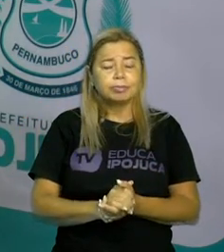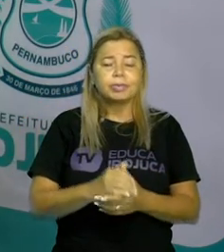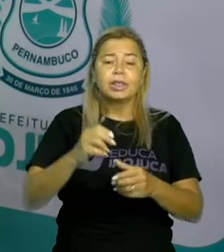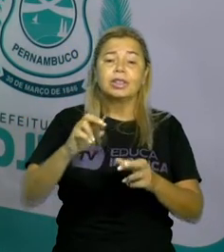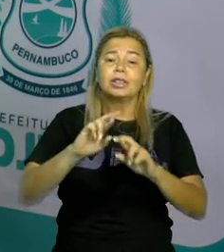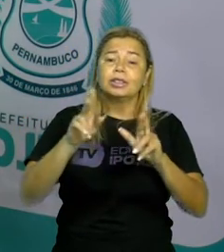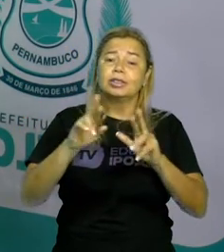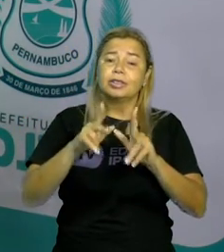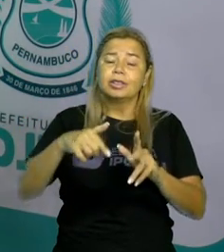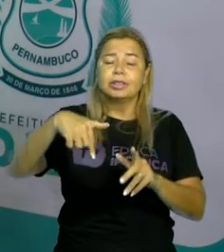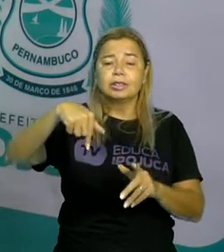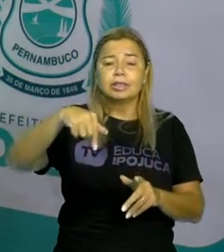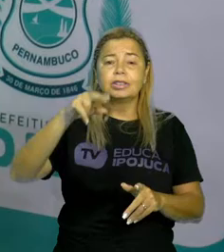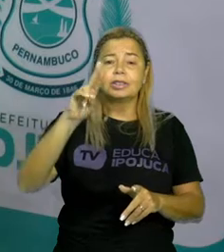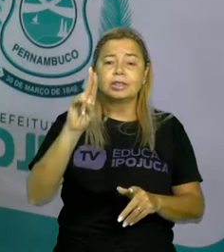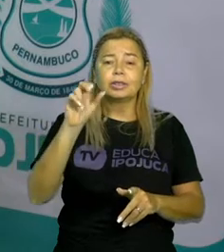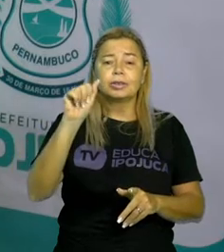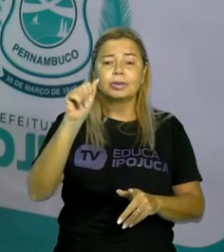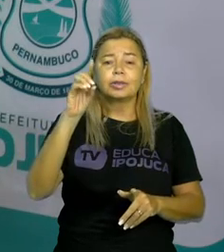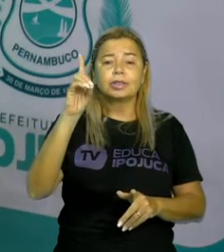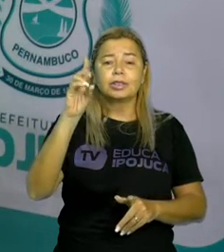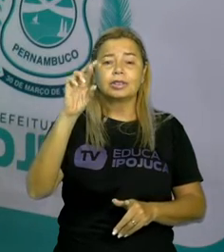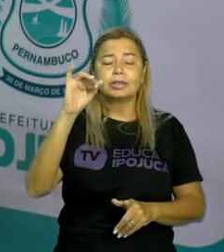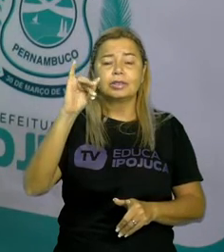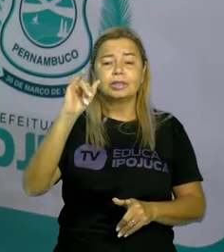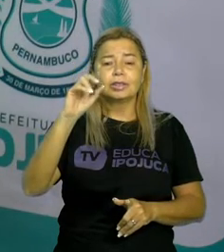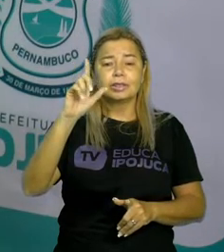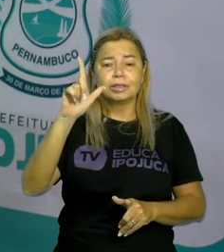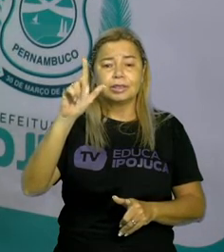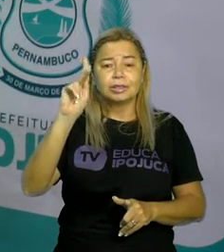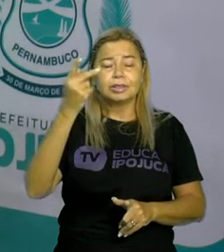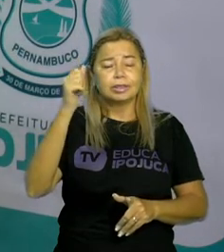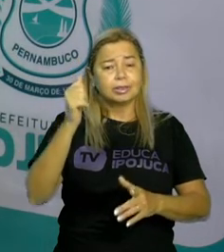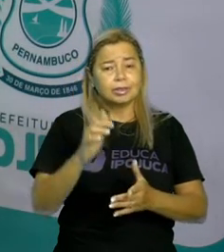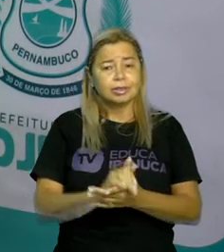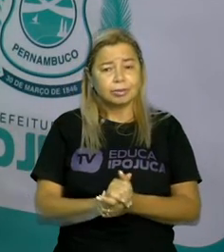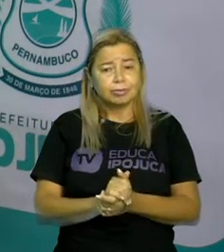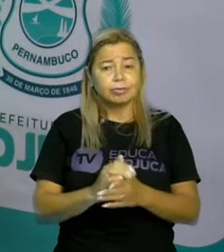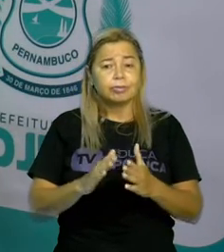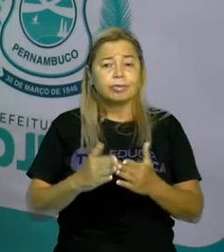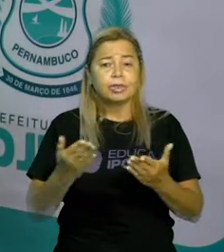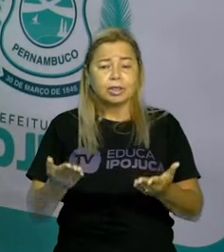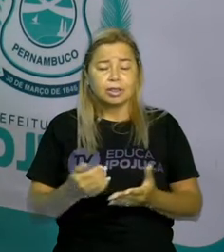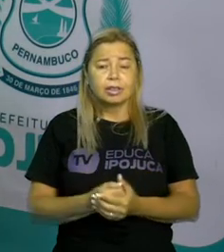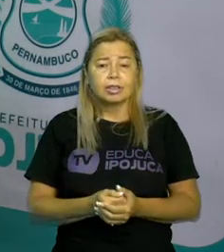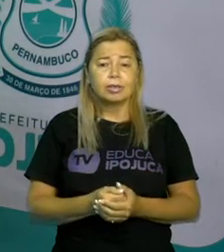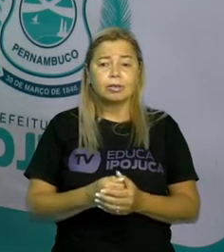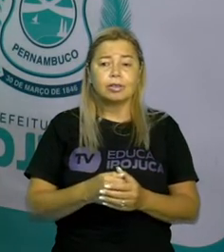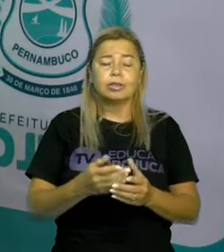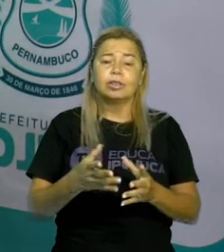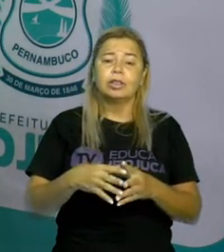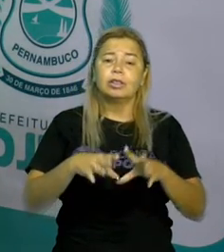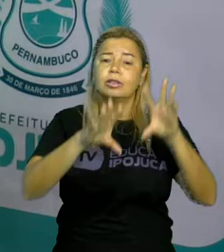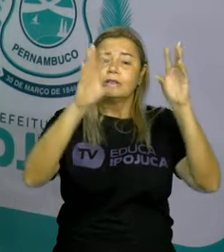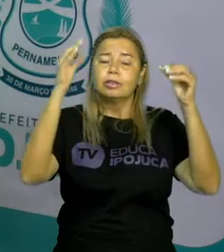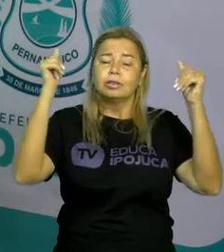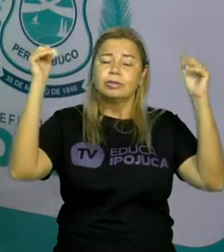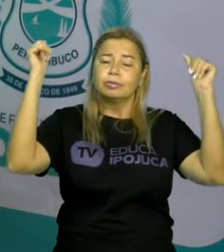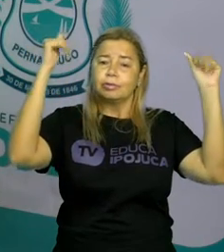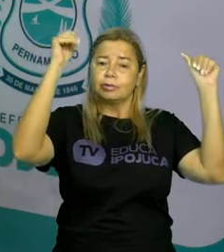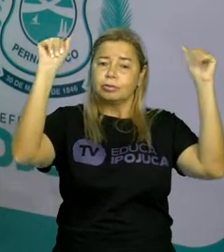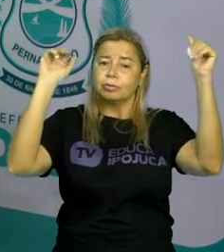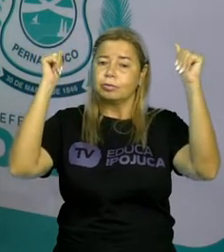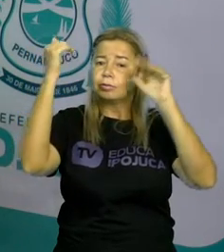o termo era quadrilha. No espanhol, o dois Ls tem o som de LH na